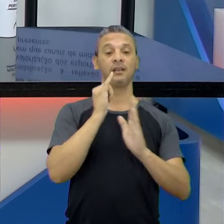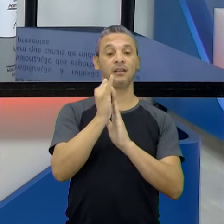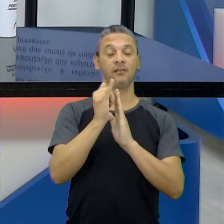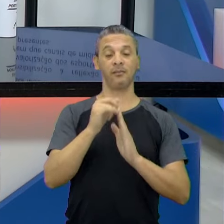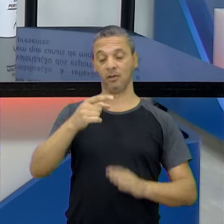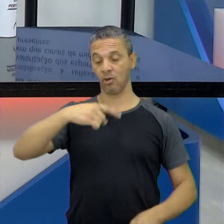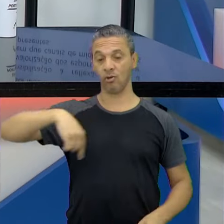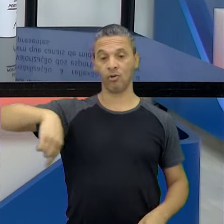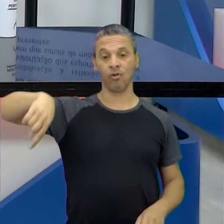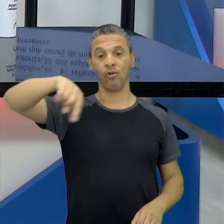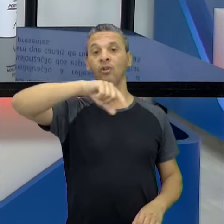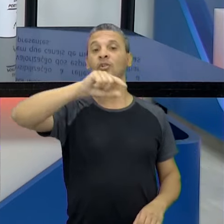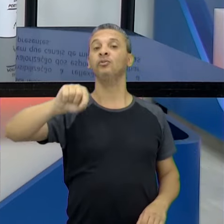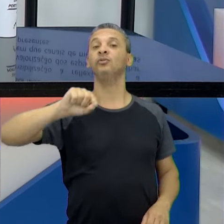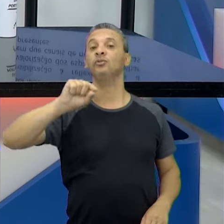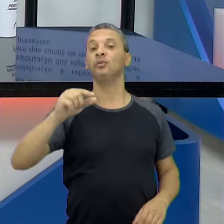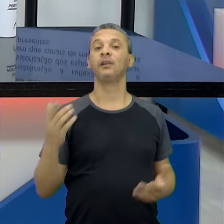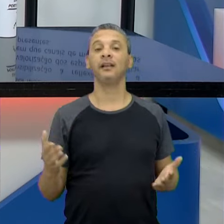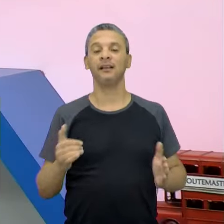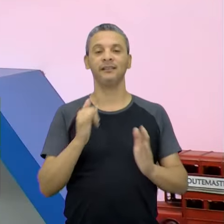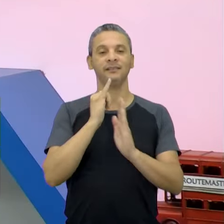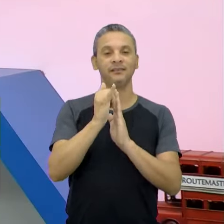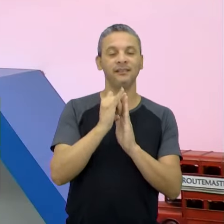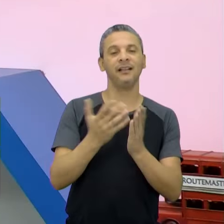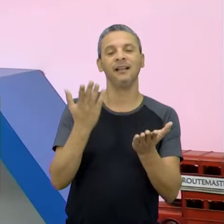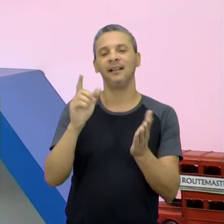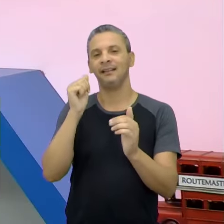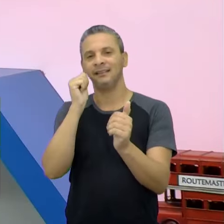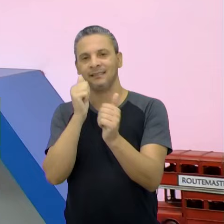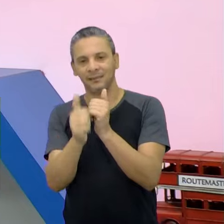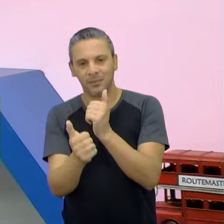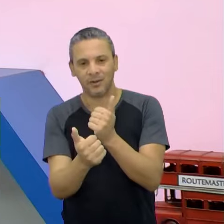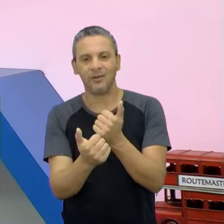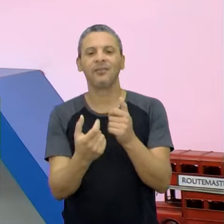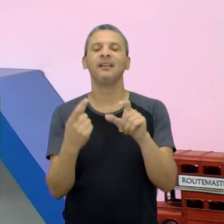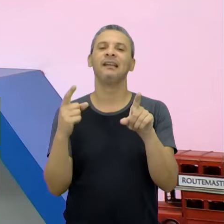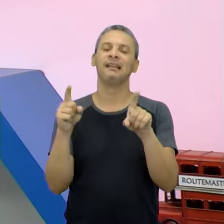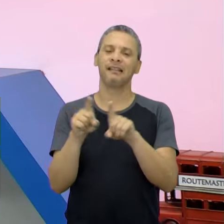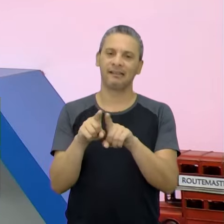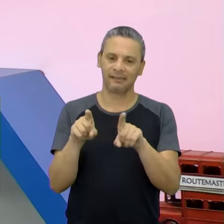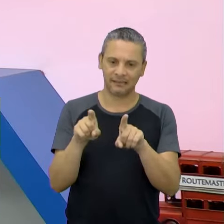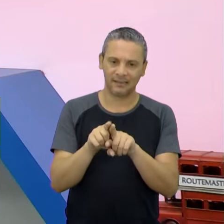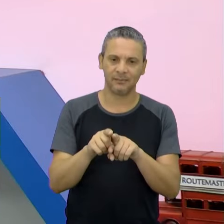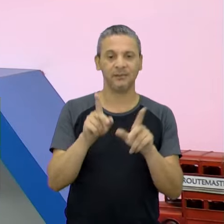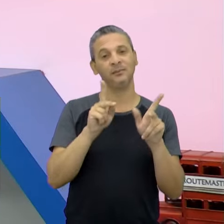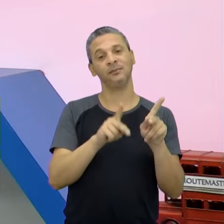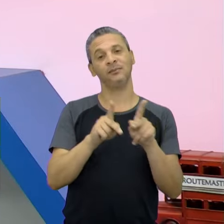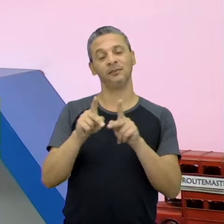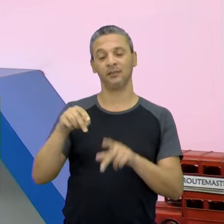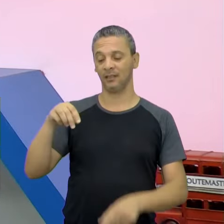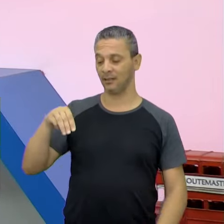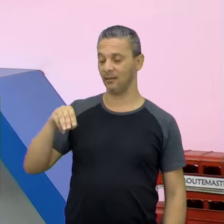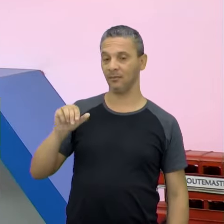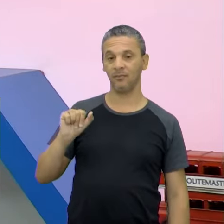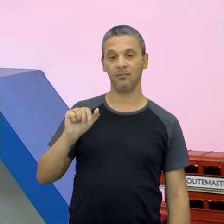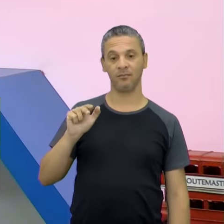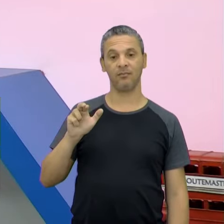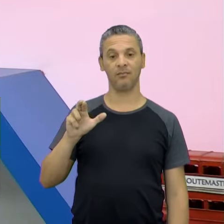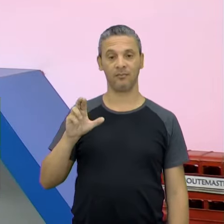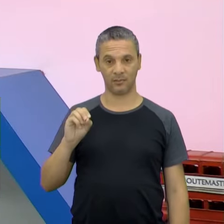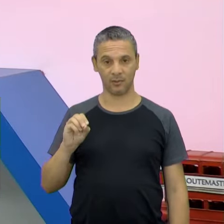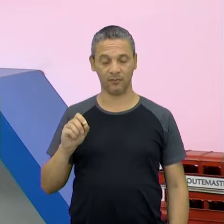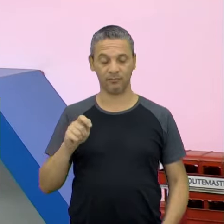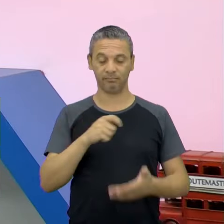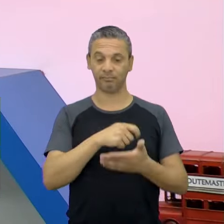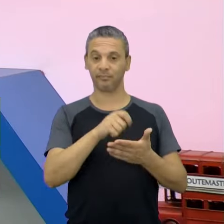nossa aqui, ela é de esporte e aí nós temos sim a crônica do professor Mauro, como ele disse, ele escreveu